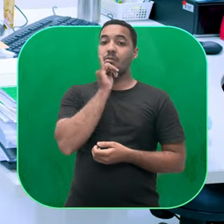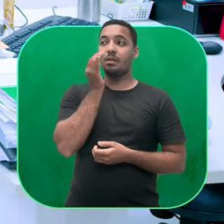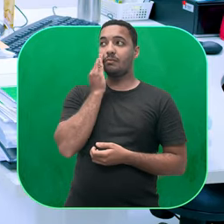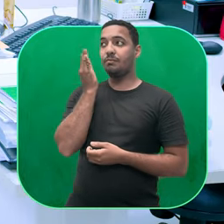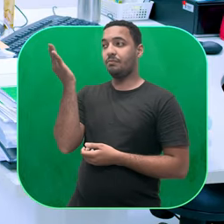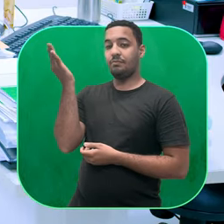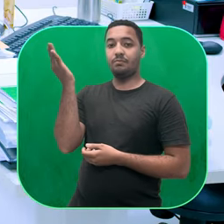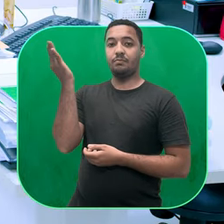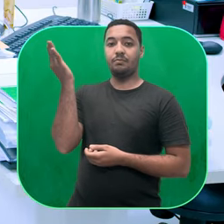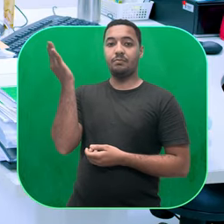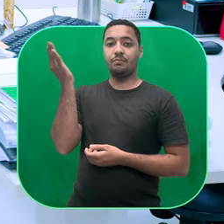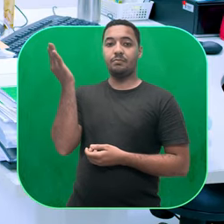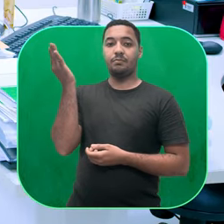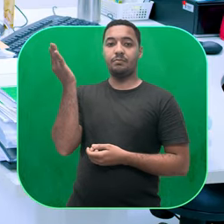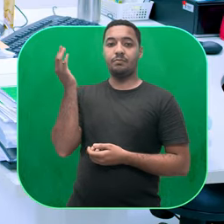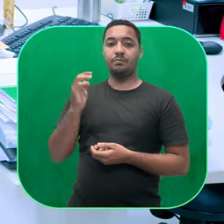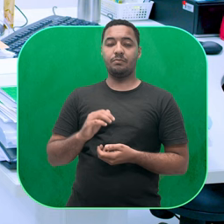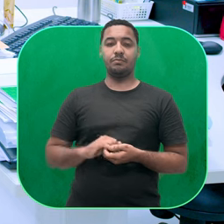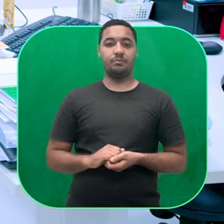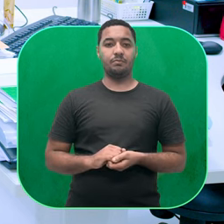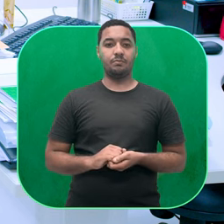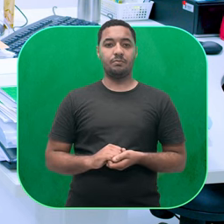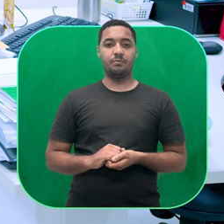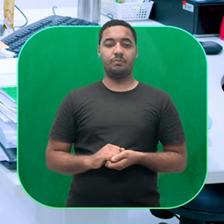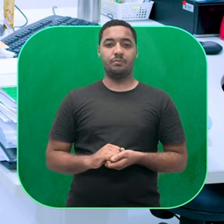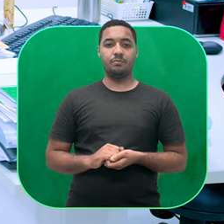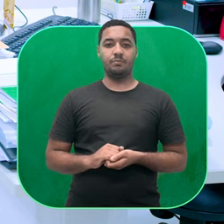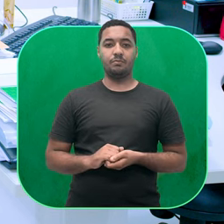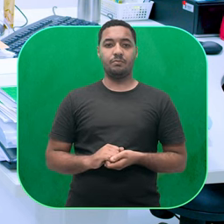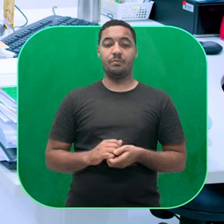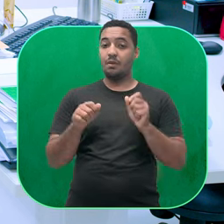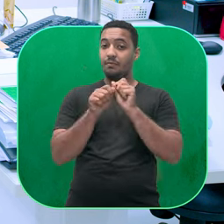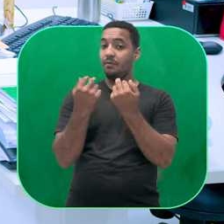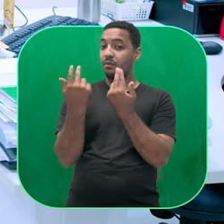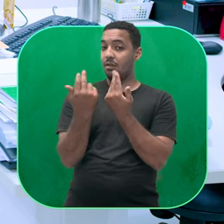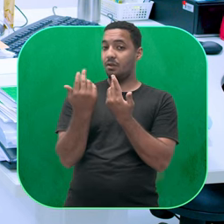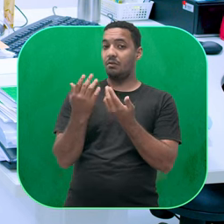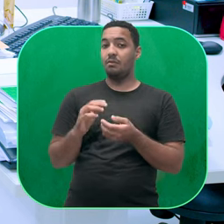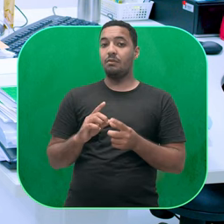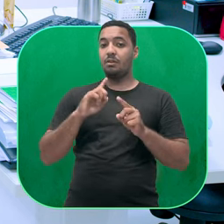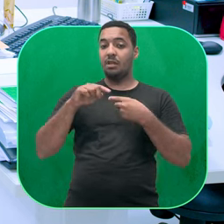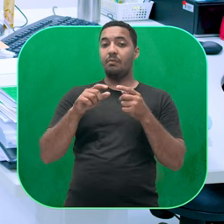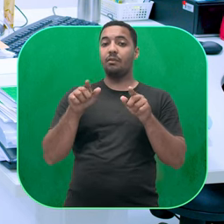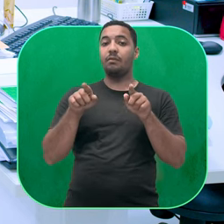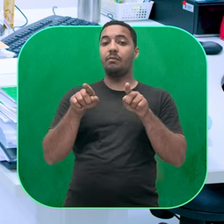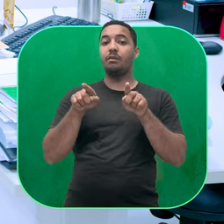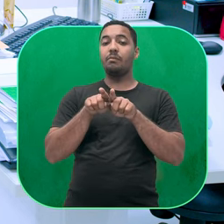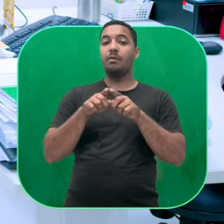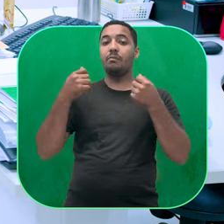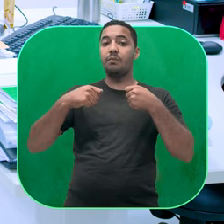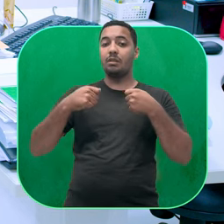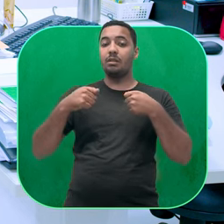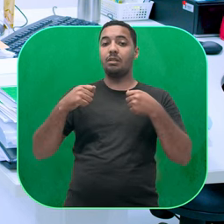Alongamento posterior das pernas Afaste seus pés, leve suas mãos na direção da ponta dos dedos dos seus pés, enrolando sua coluna